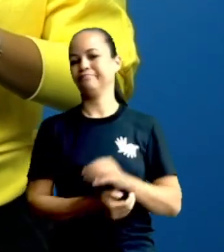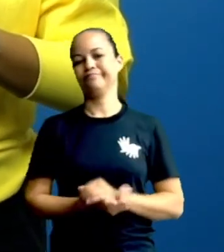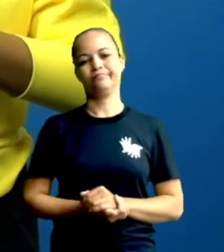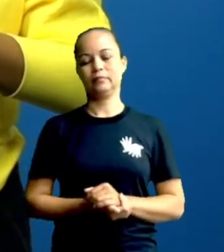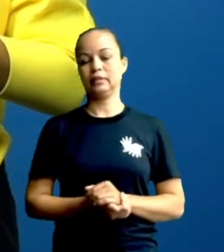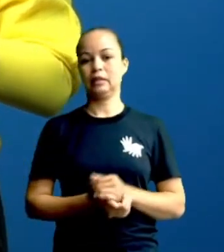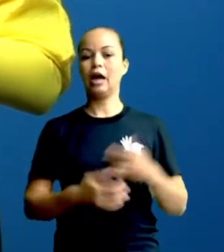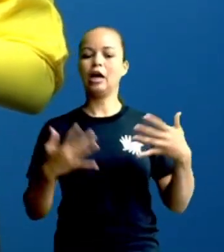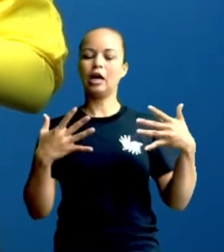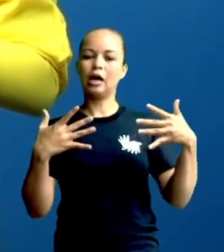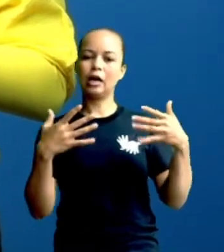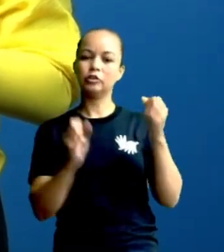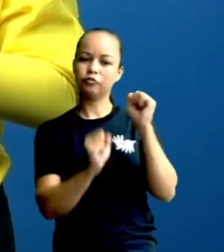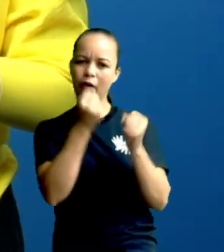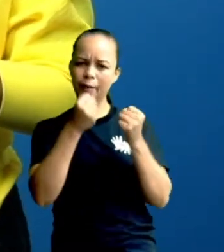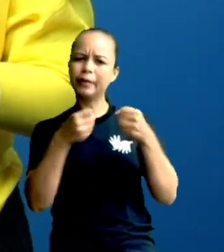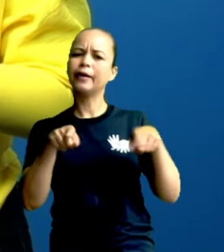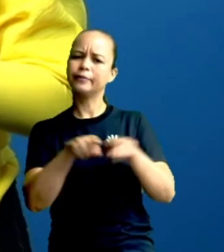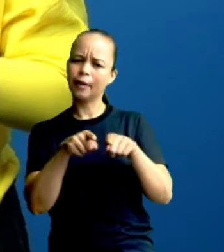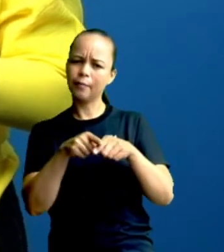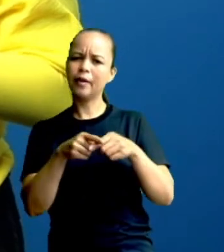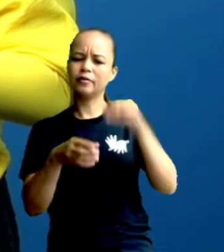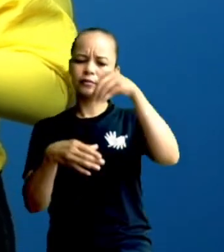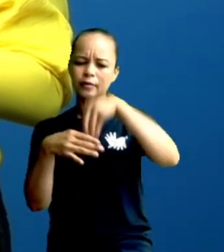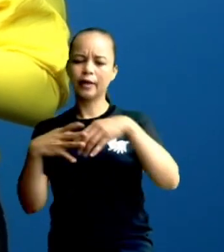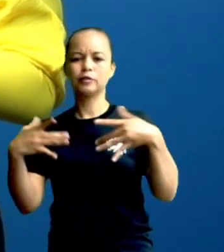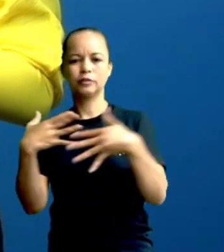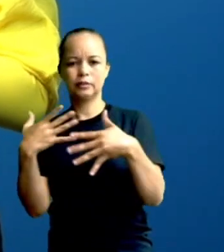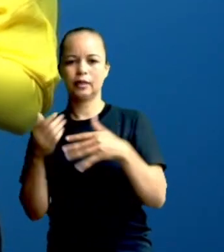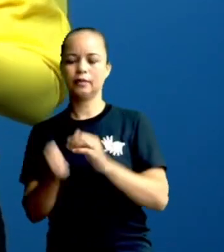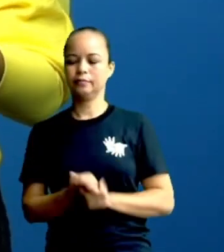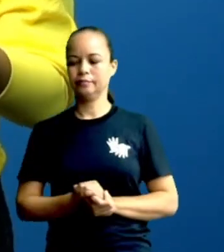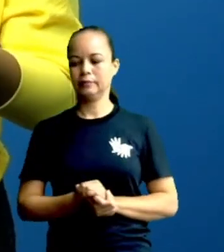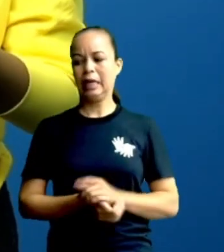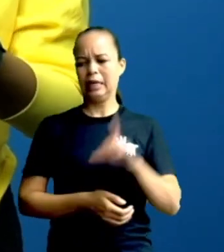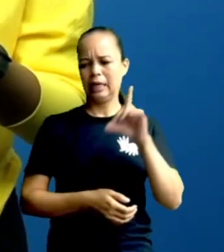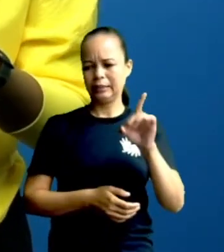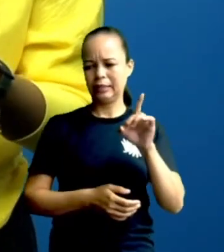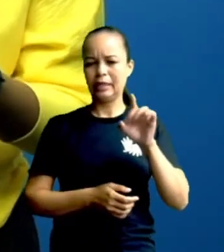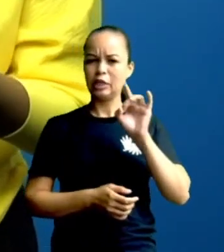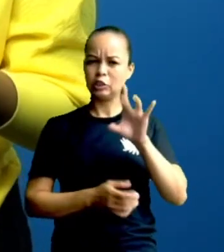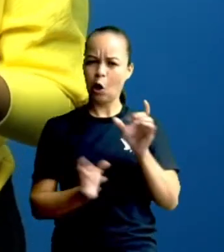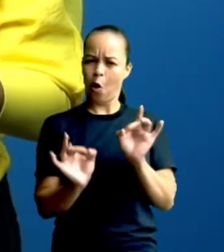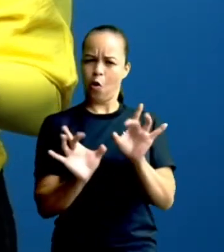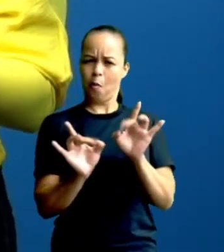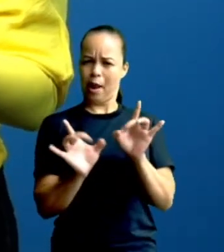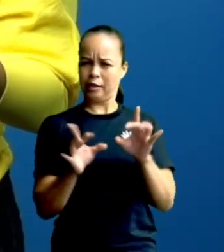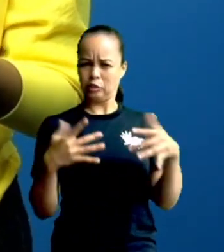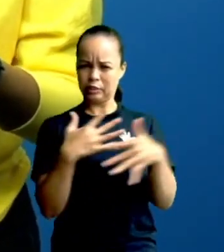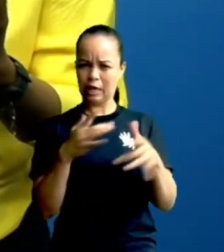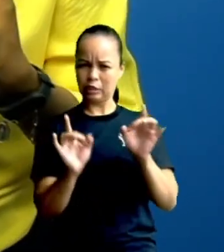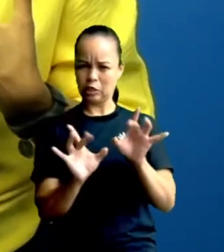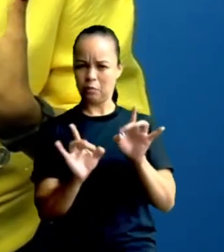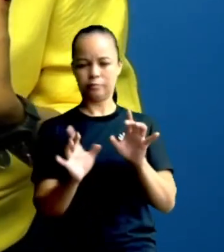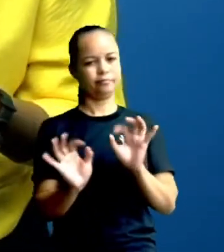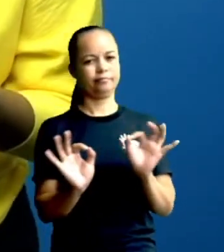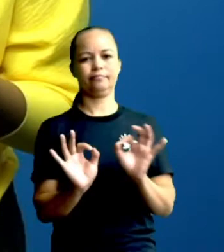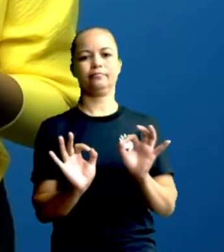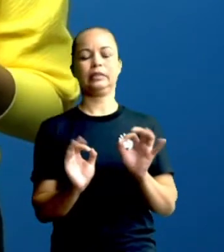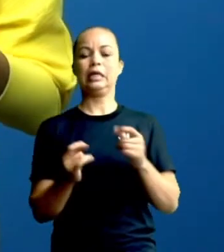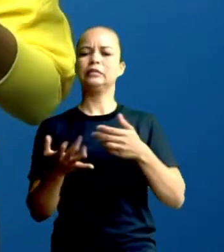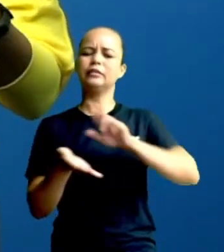parte da cidade. E não é a letra D porque não é apenas comércio. É zona industrial, zona